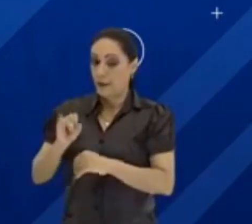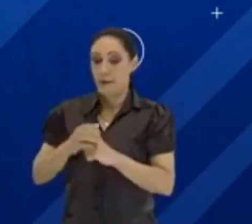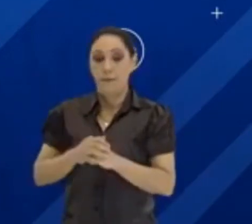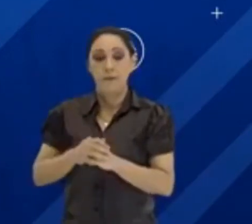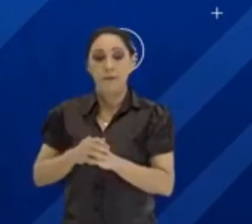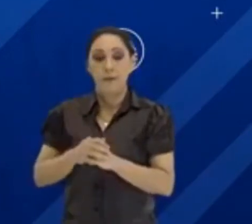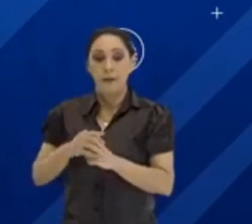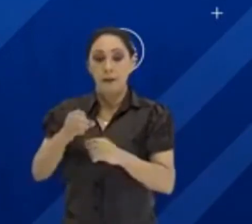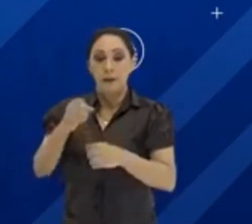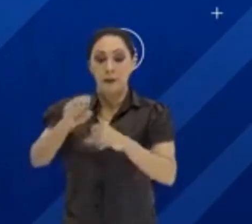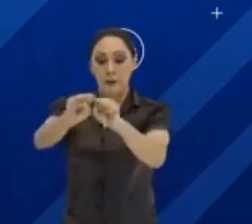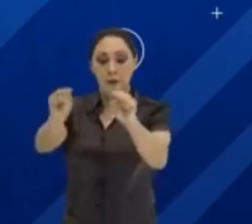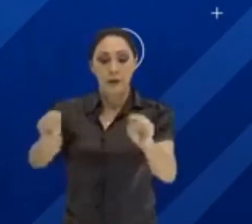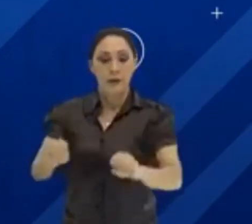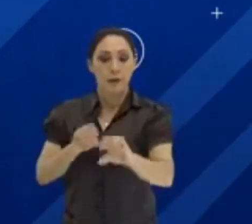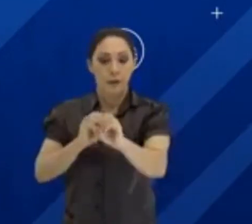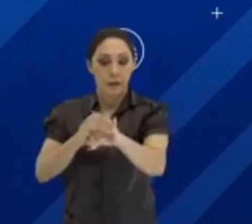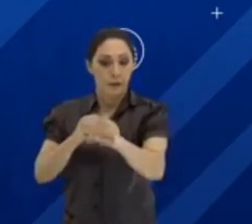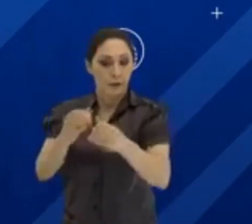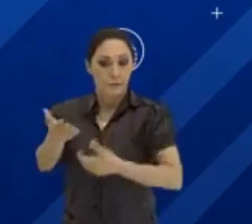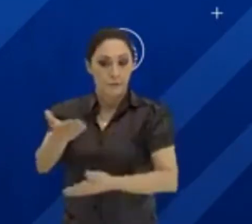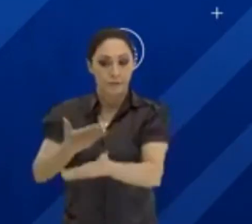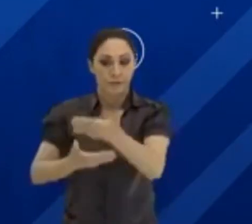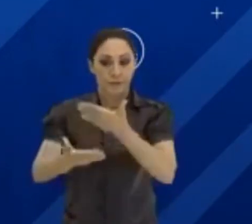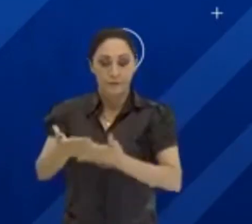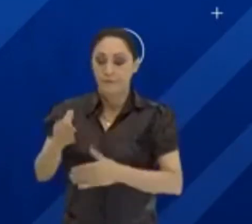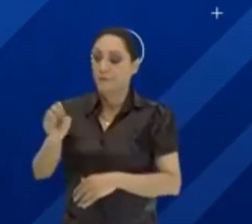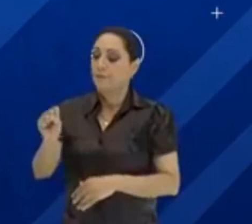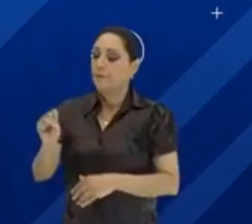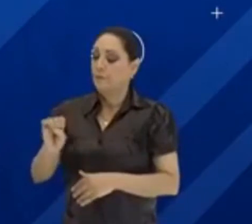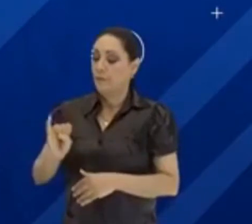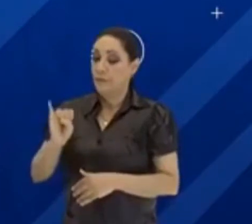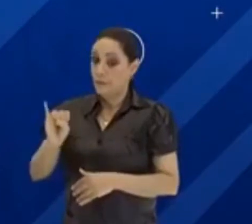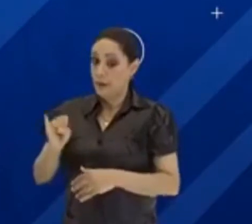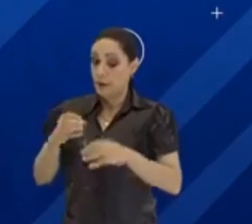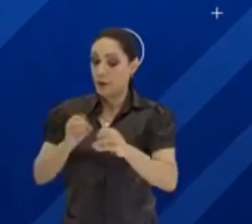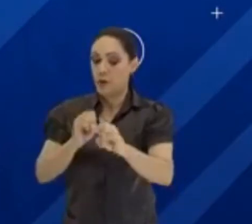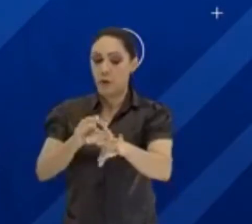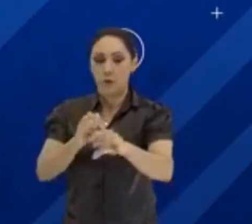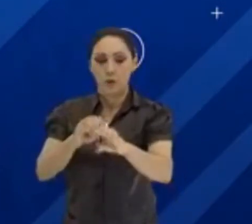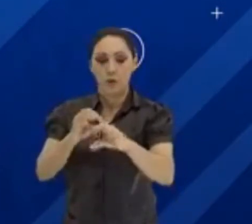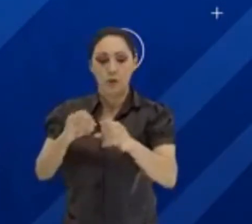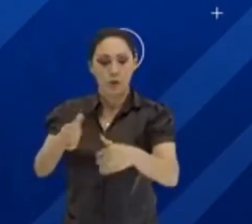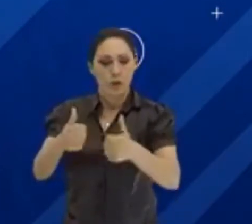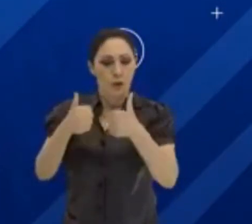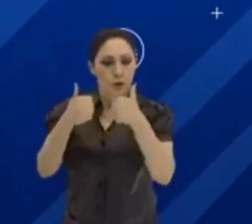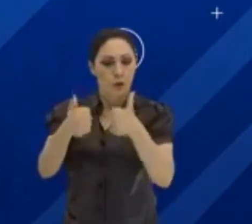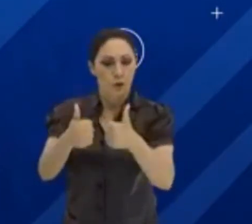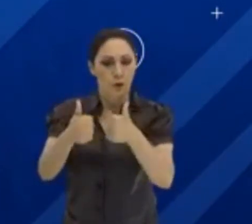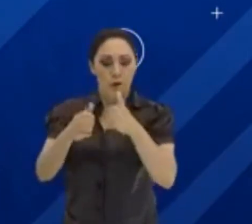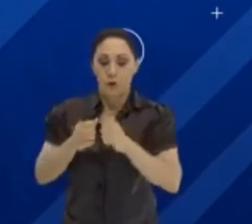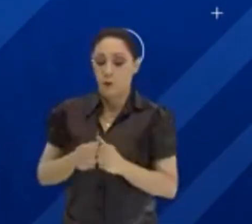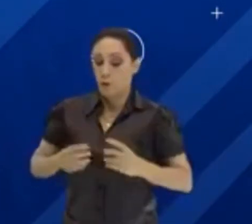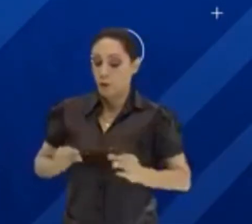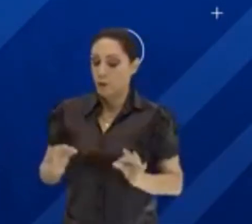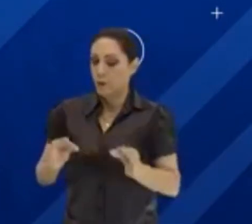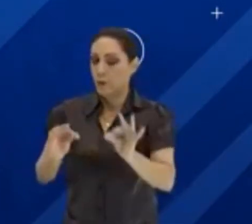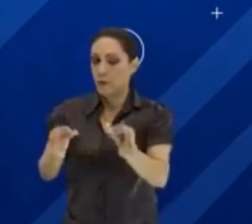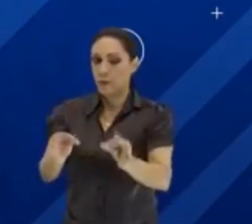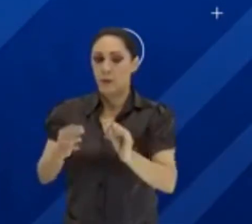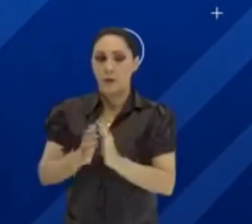Sistema Educacional Interativo. O SEI leva a educação de qualidade do ensino regular mediado por tecnologia,